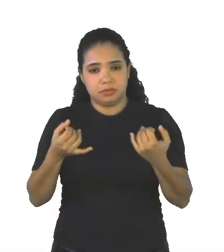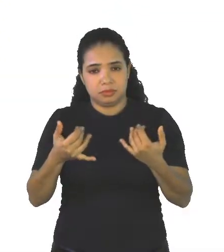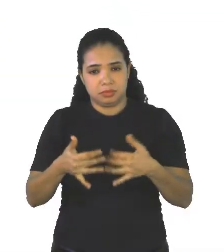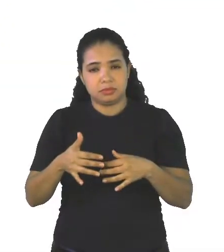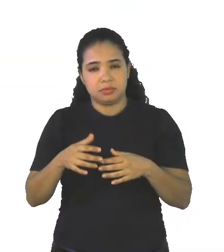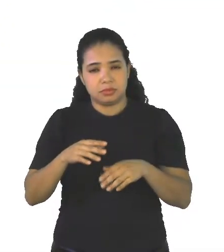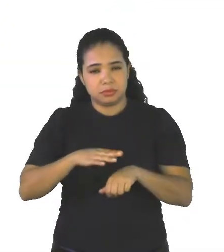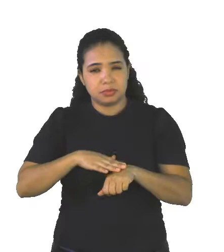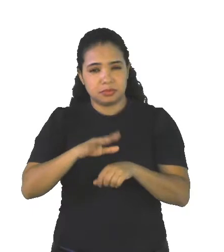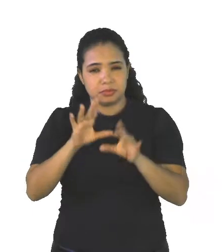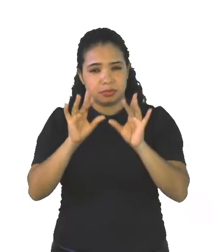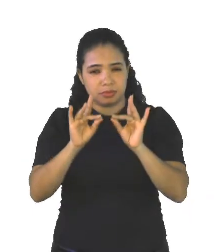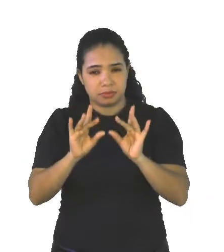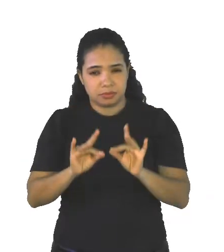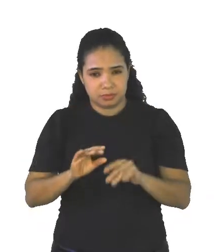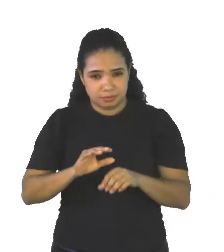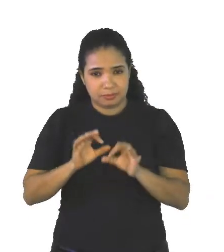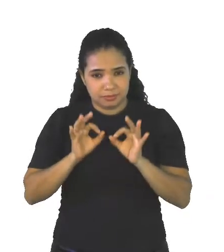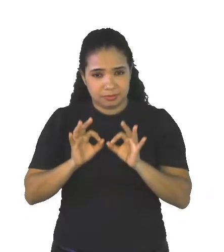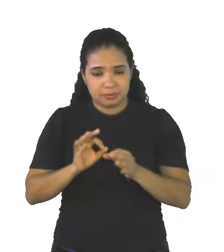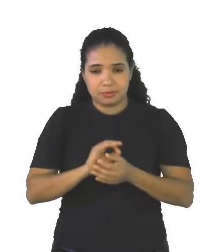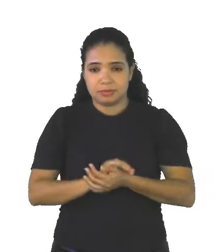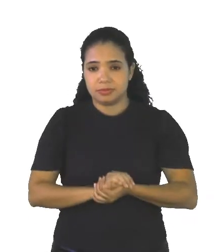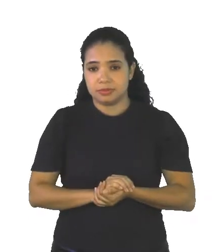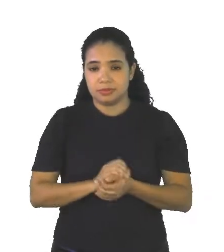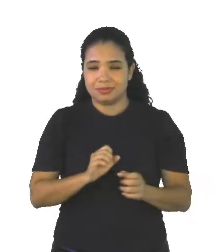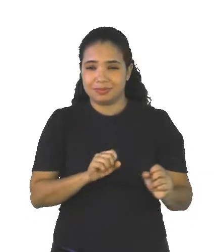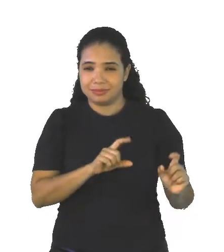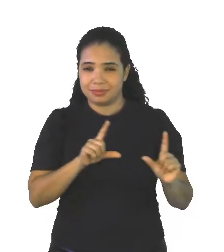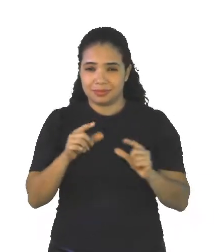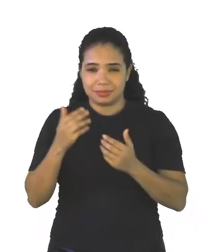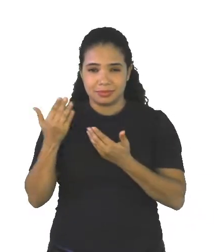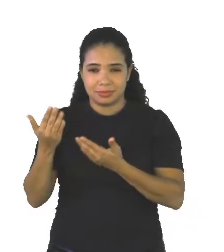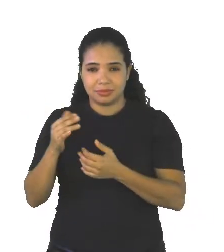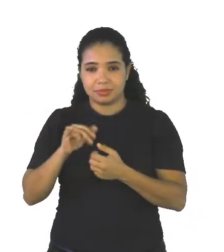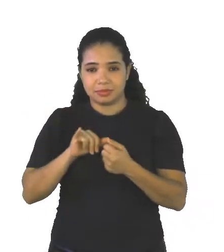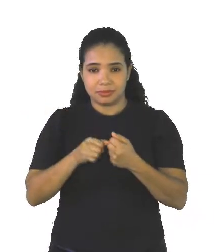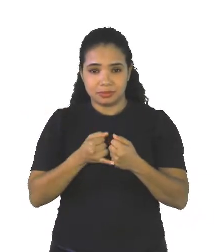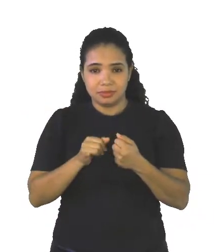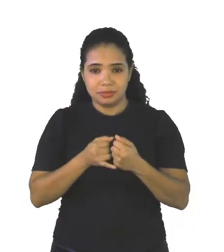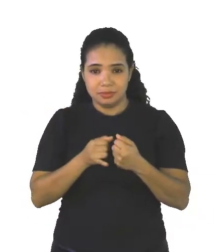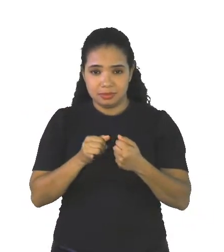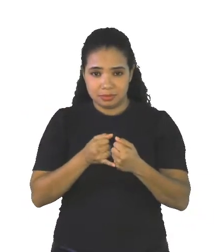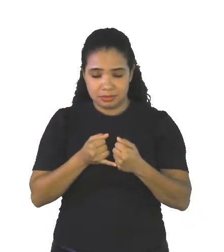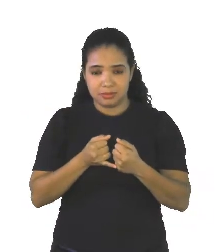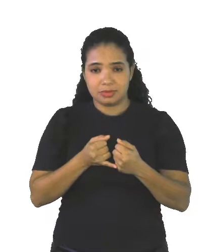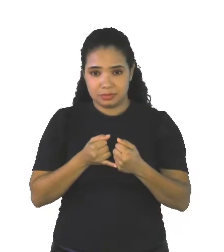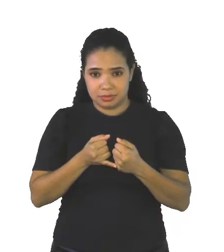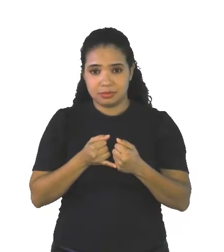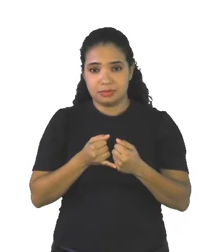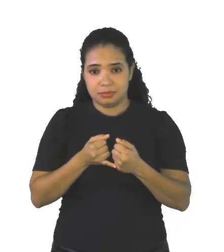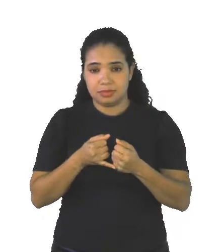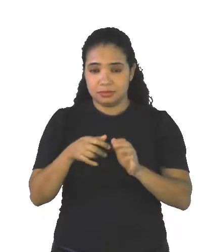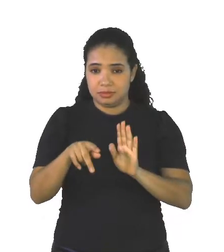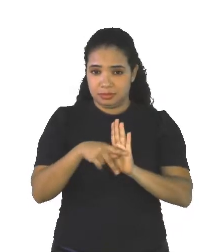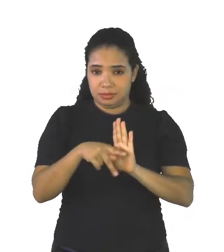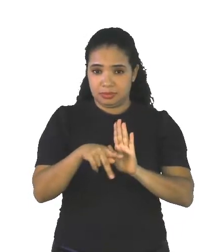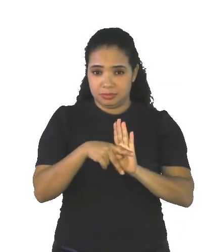mais, alright? Ok, vamos de slides Os adjetivos possessivos, possessive